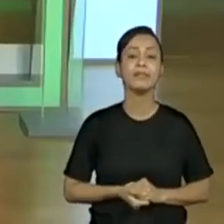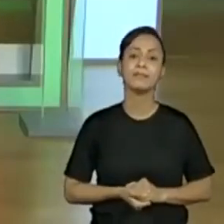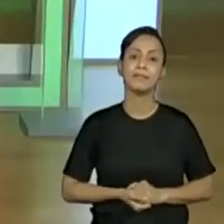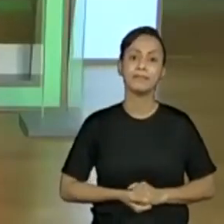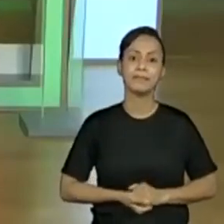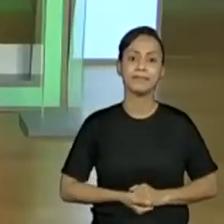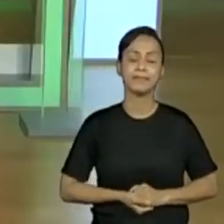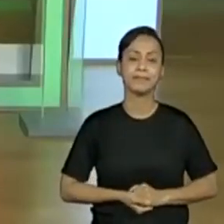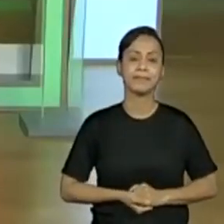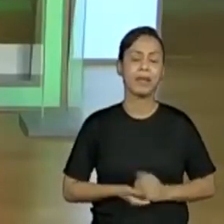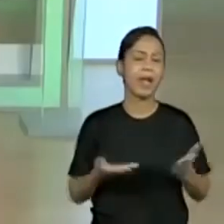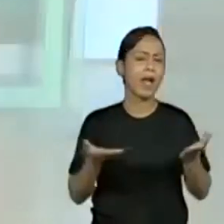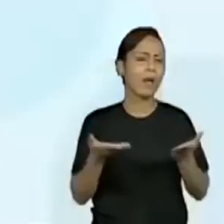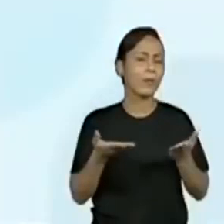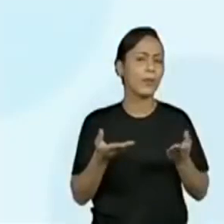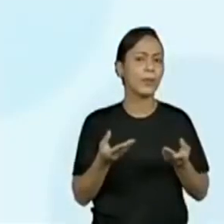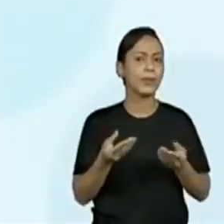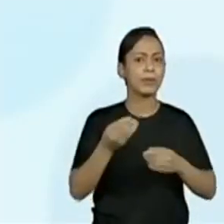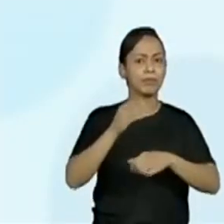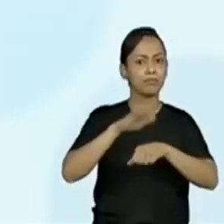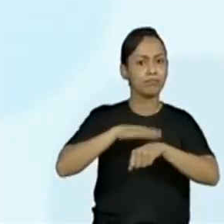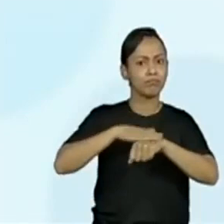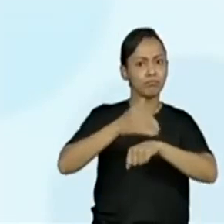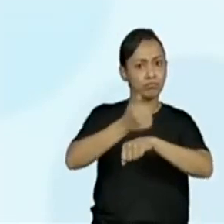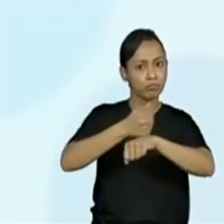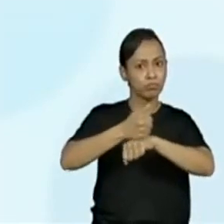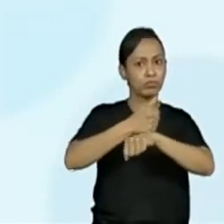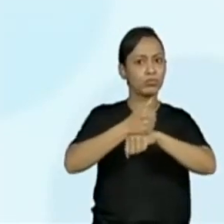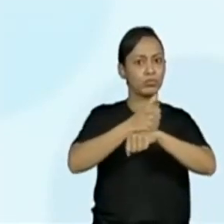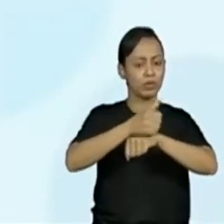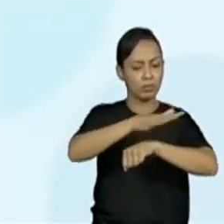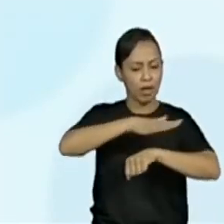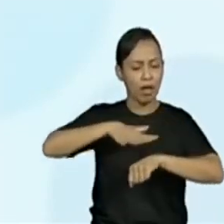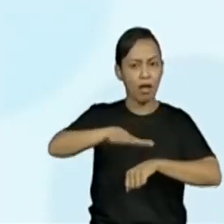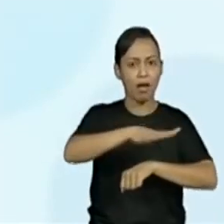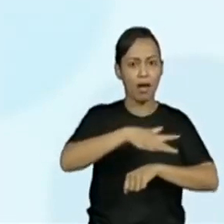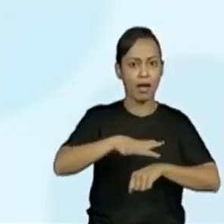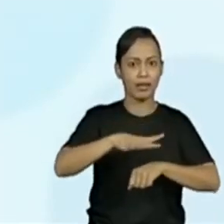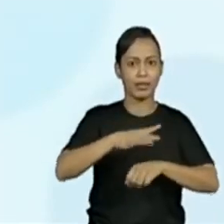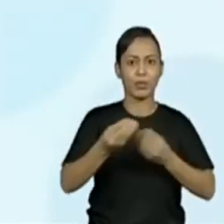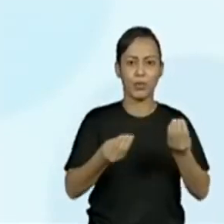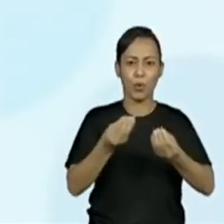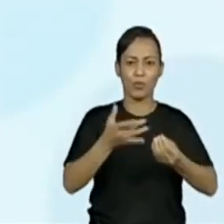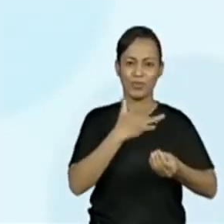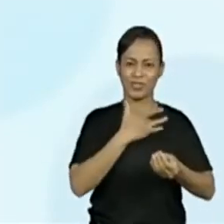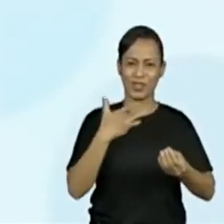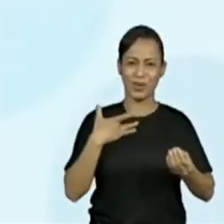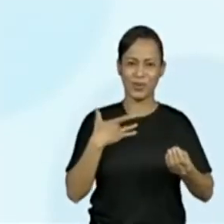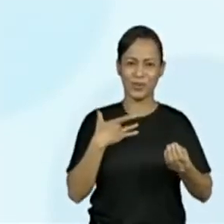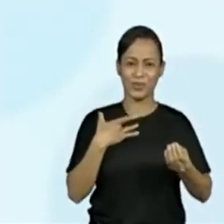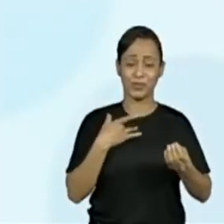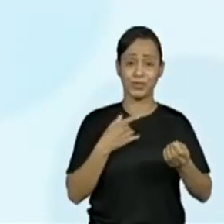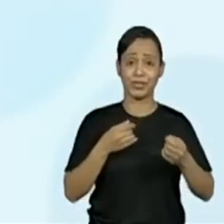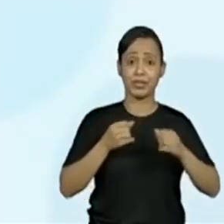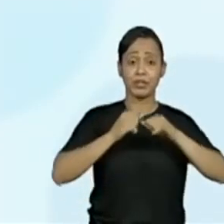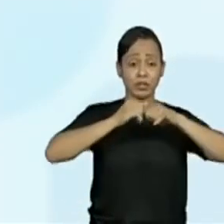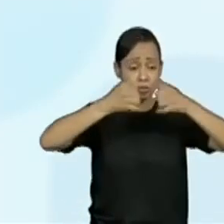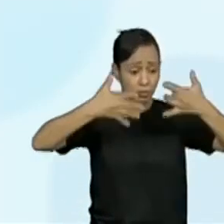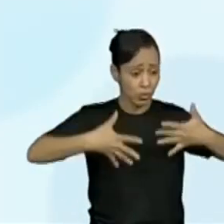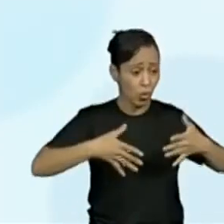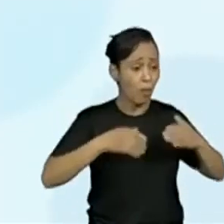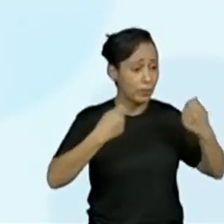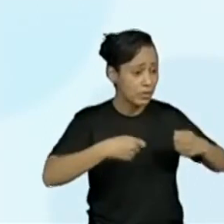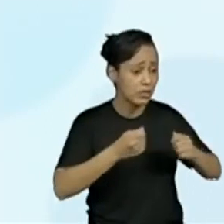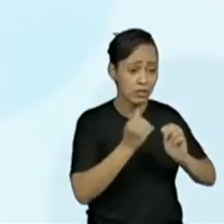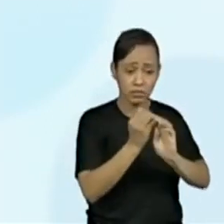A orientação aos profissionais que trabalham na campanha é para que haja organização de